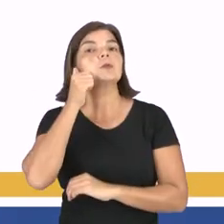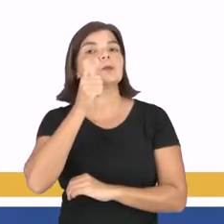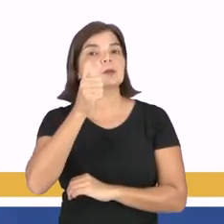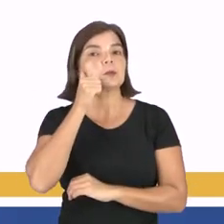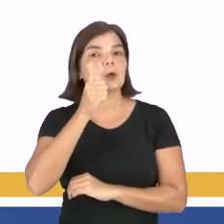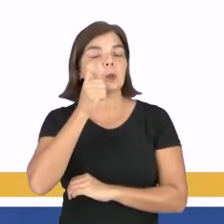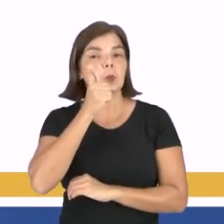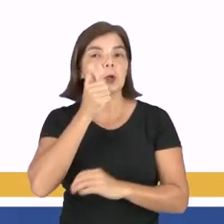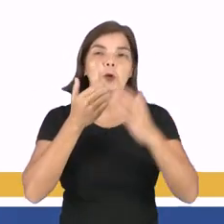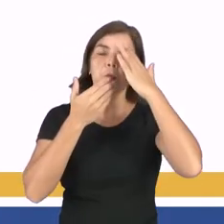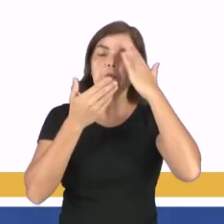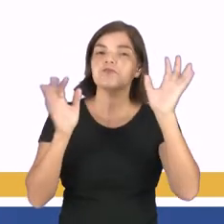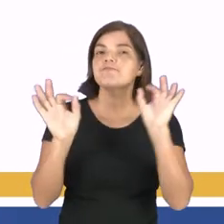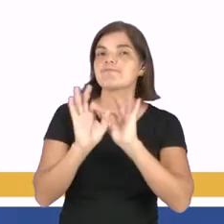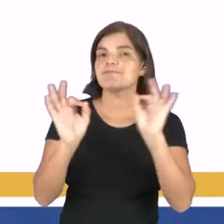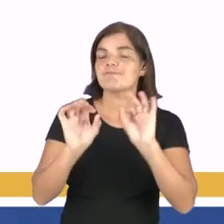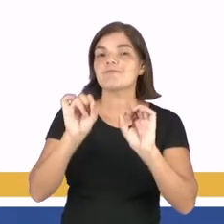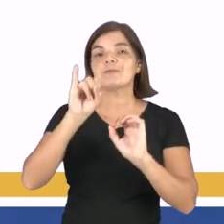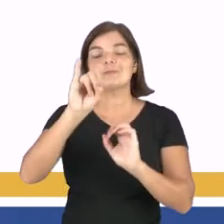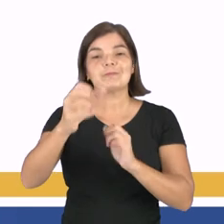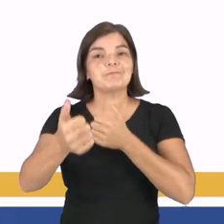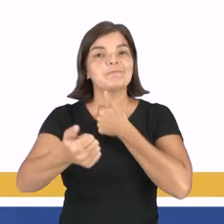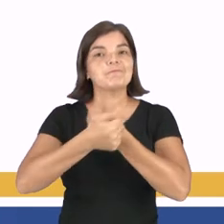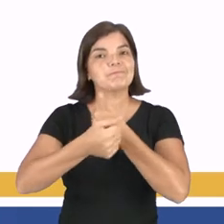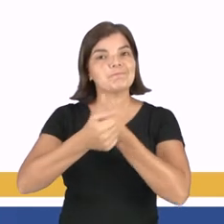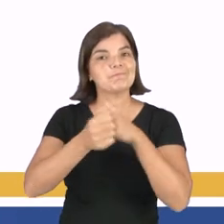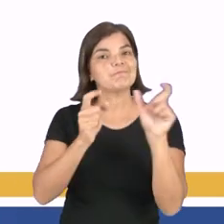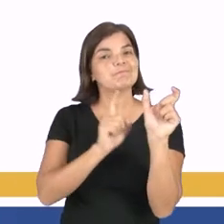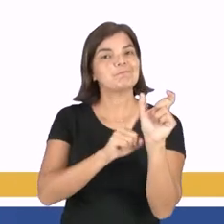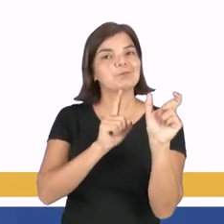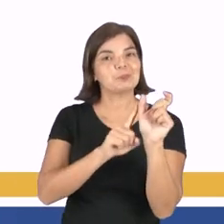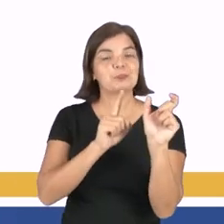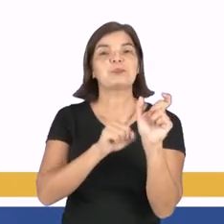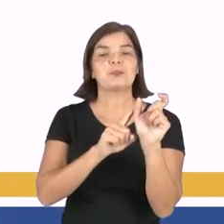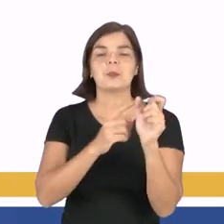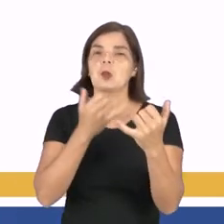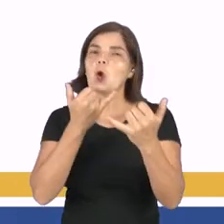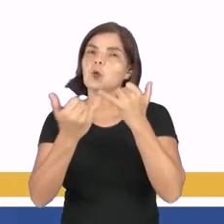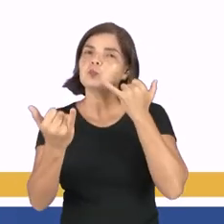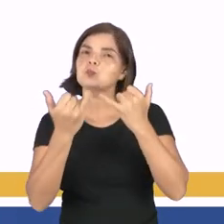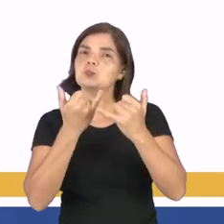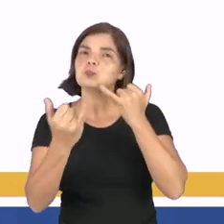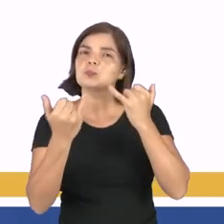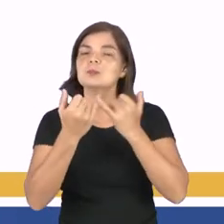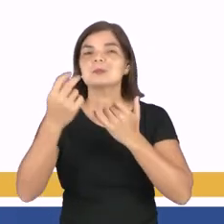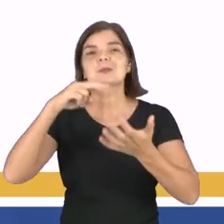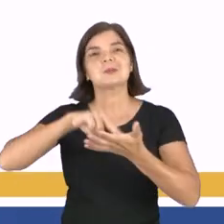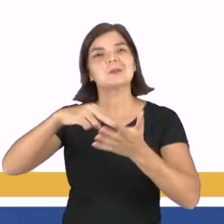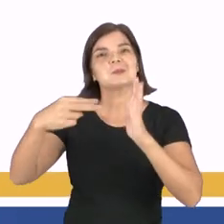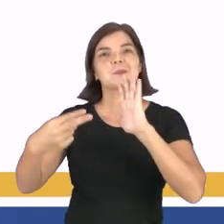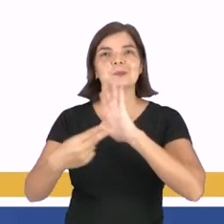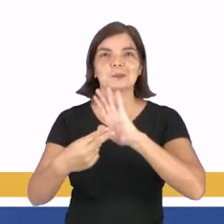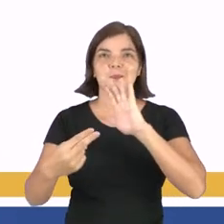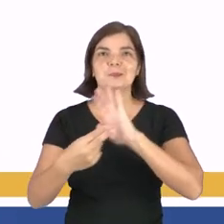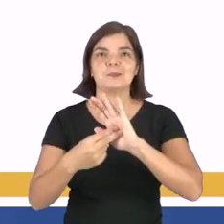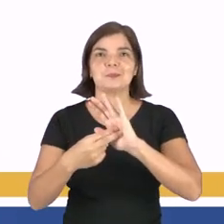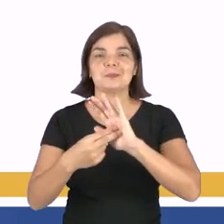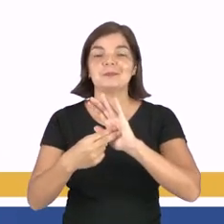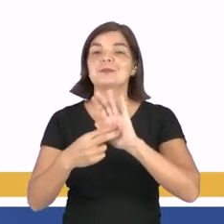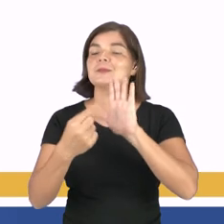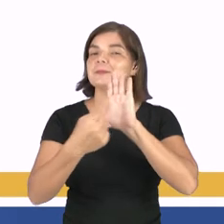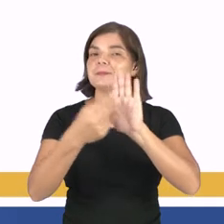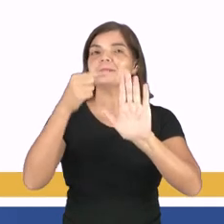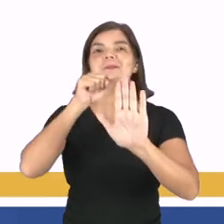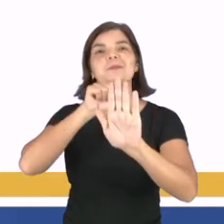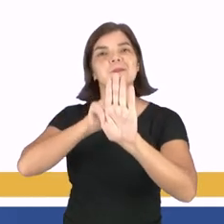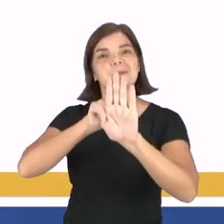se eu estou aproximando esses termos, fazendo uma semelhança, é chamado de metáfora, tá? Logo,